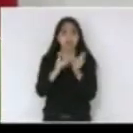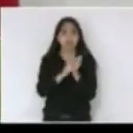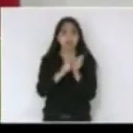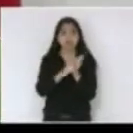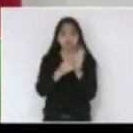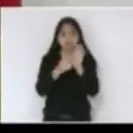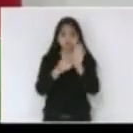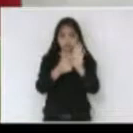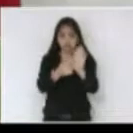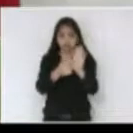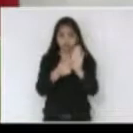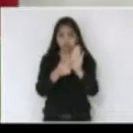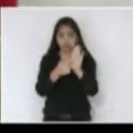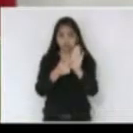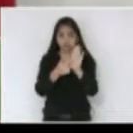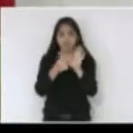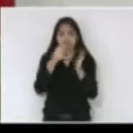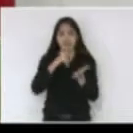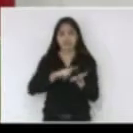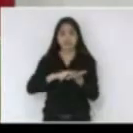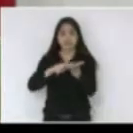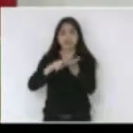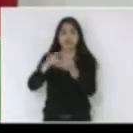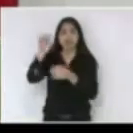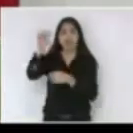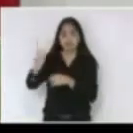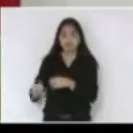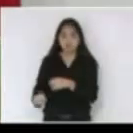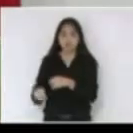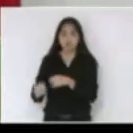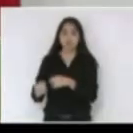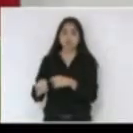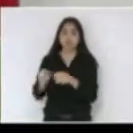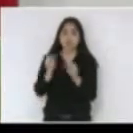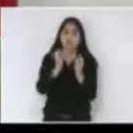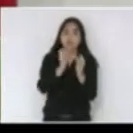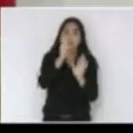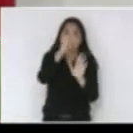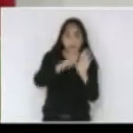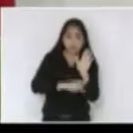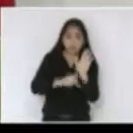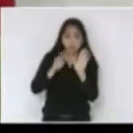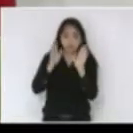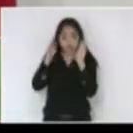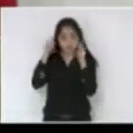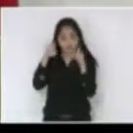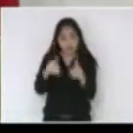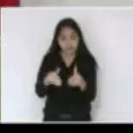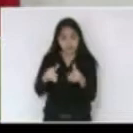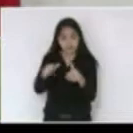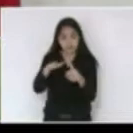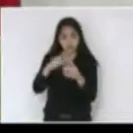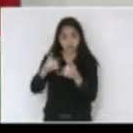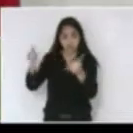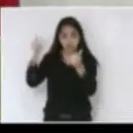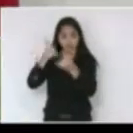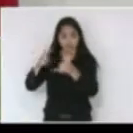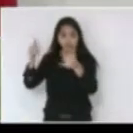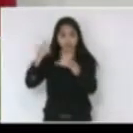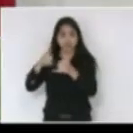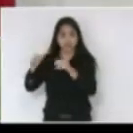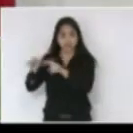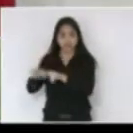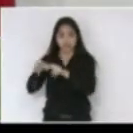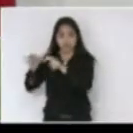Carta do Sul criando um programa específico da eletrificação rural para substituir as redes monofásicas por